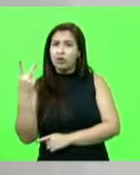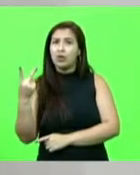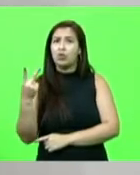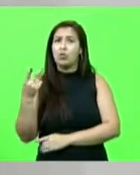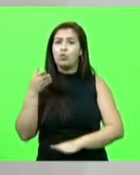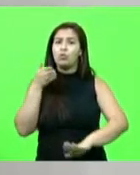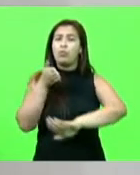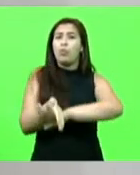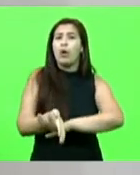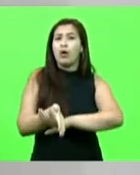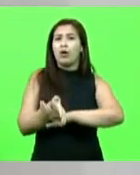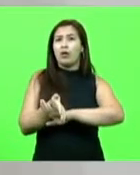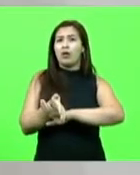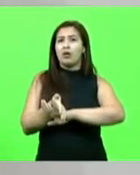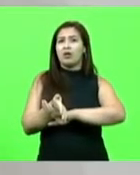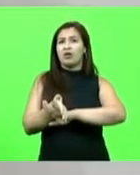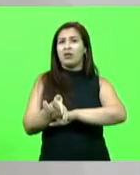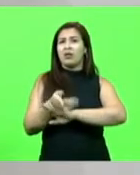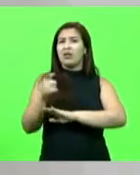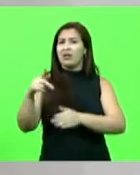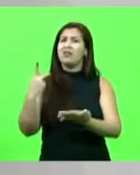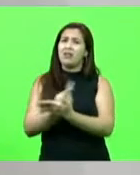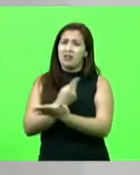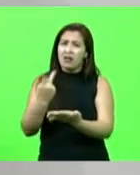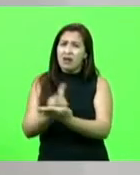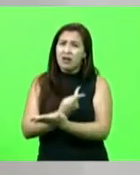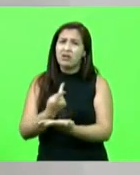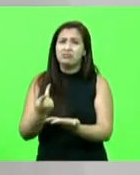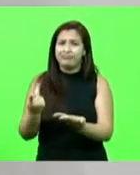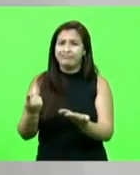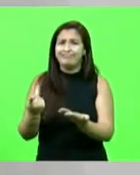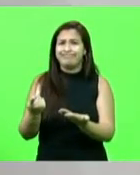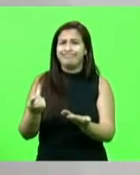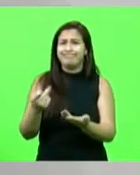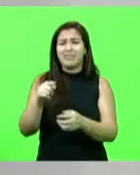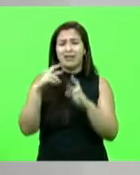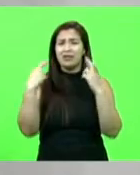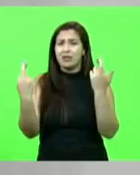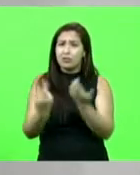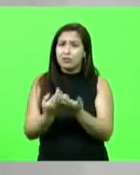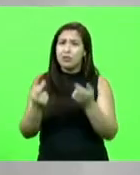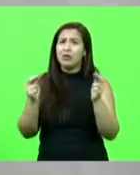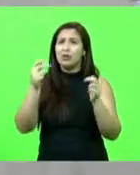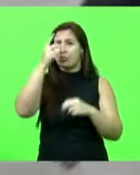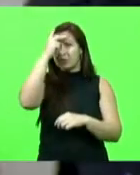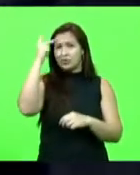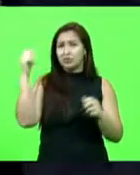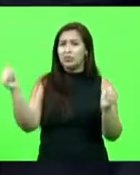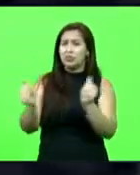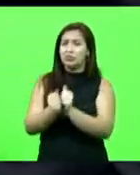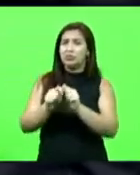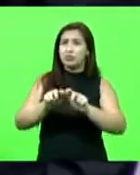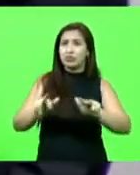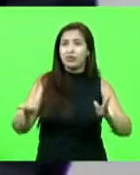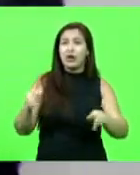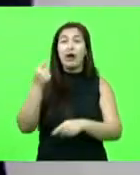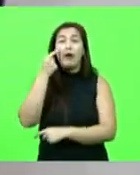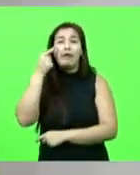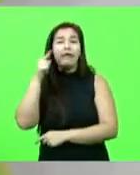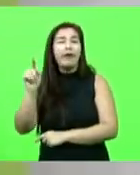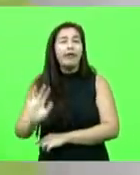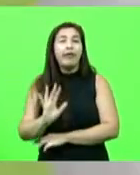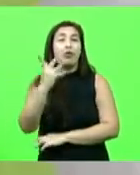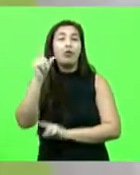cometeu um sacrilégio invadindo uma missa que é sagrada para os católicos, olha só a ficha criminal do